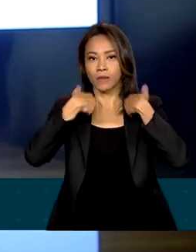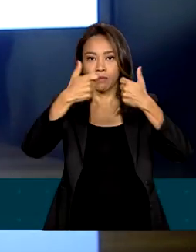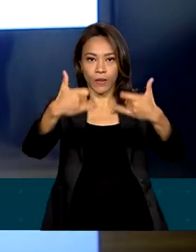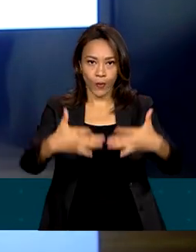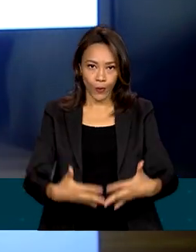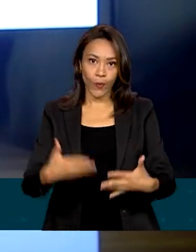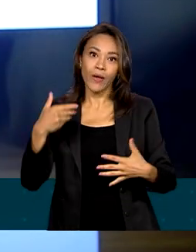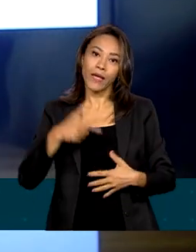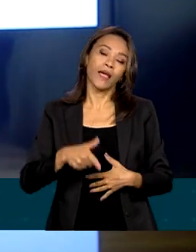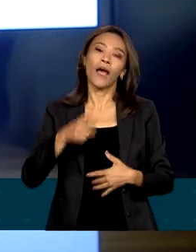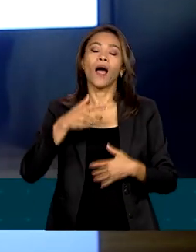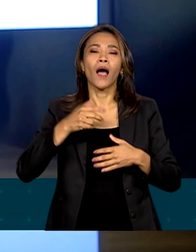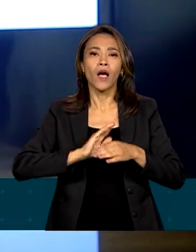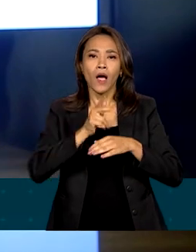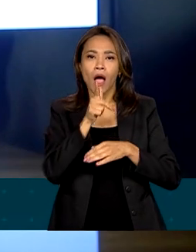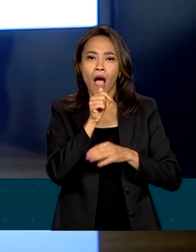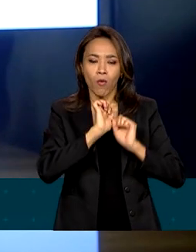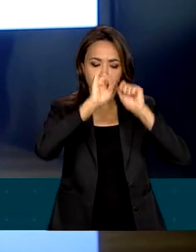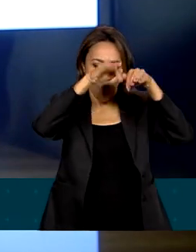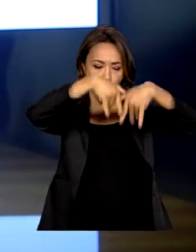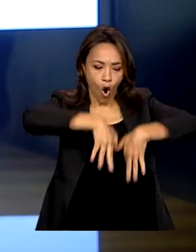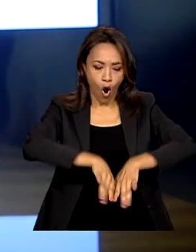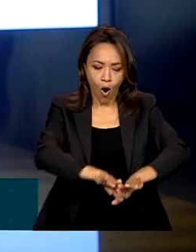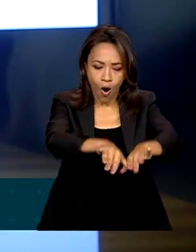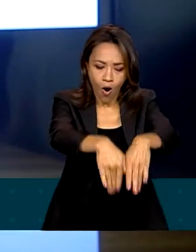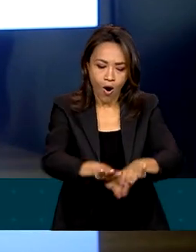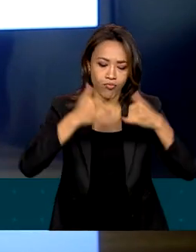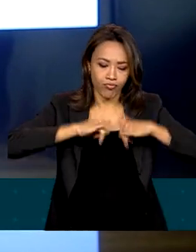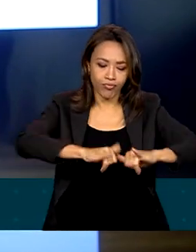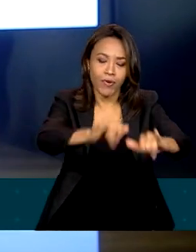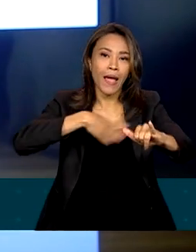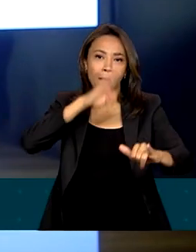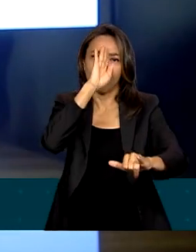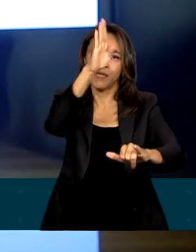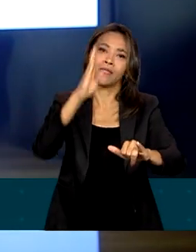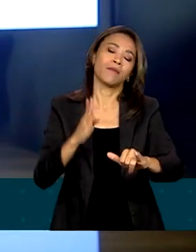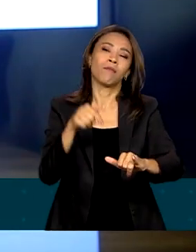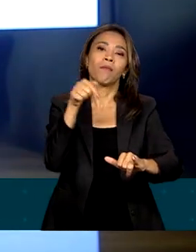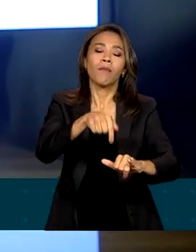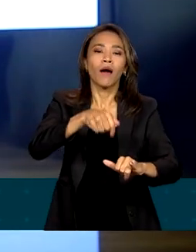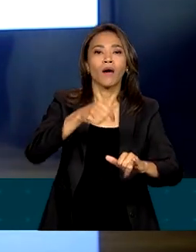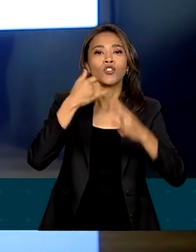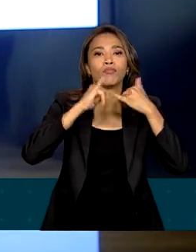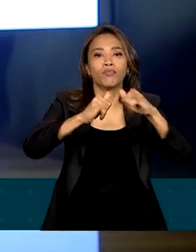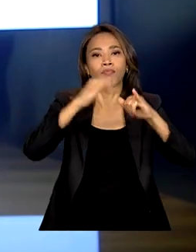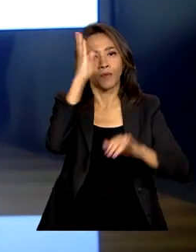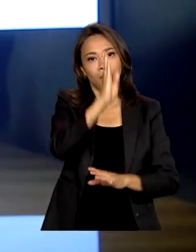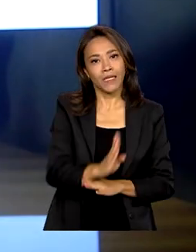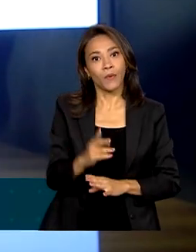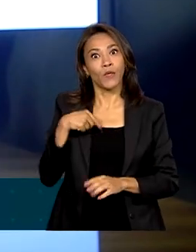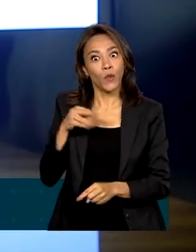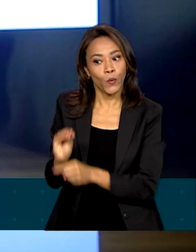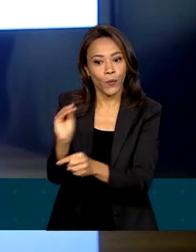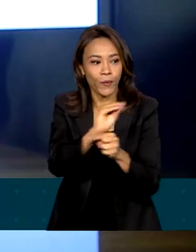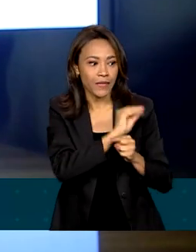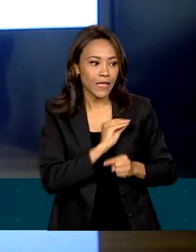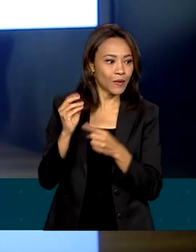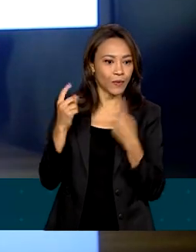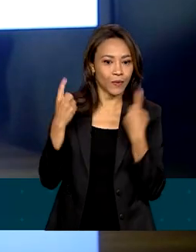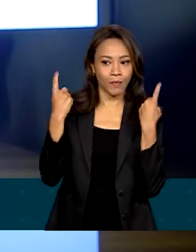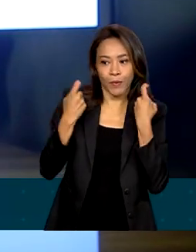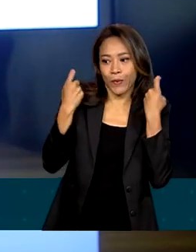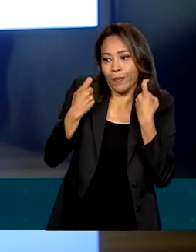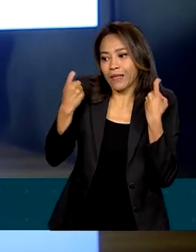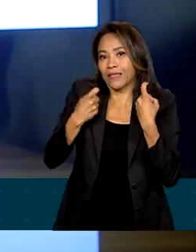é a principal usina hidrelétrica do Brasil e disse que a preocupação com a preservação do meio ambiente